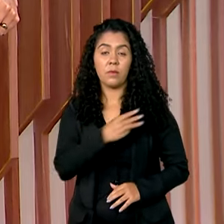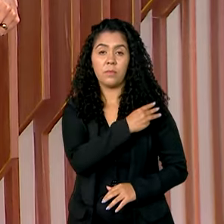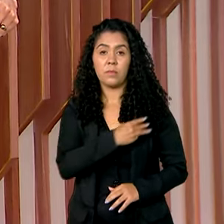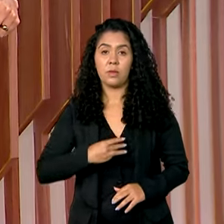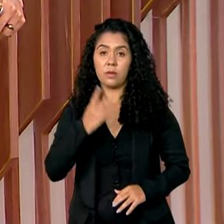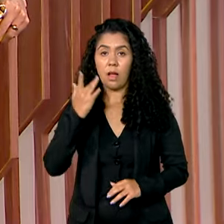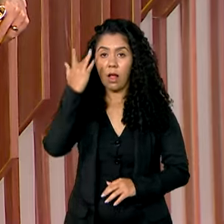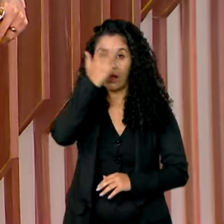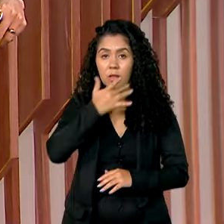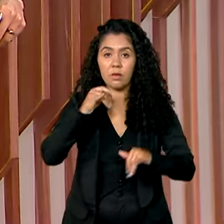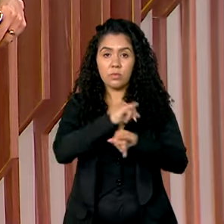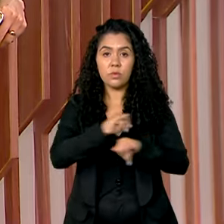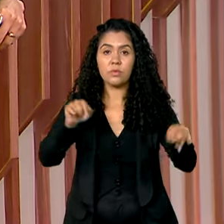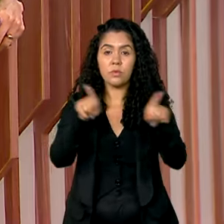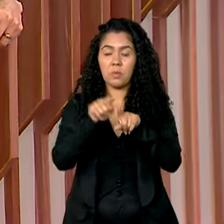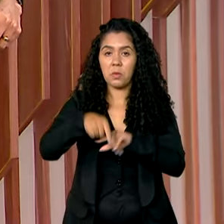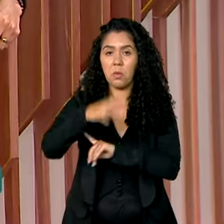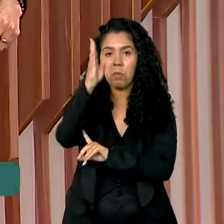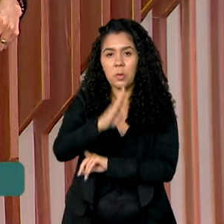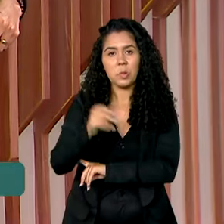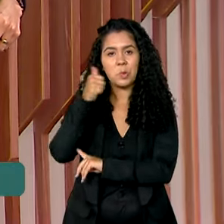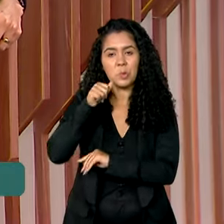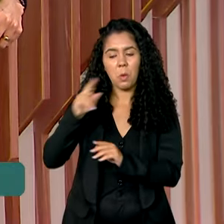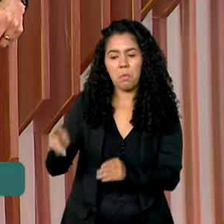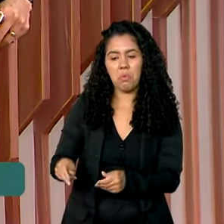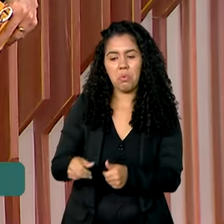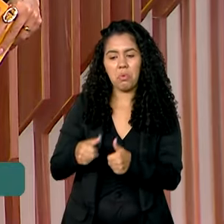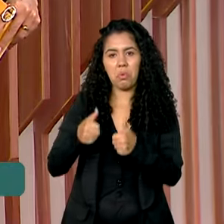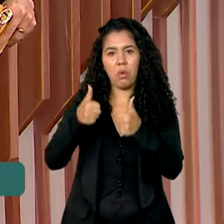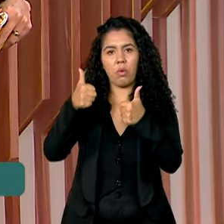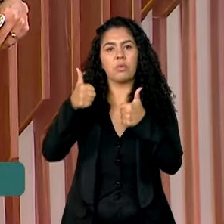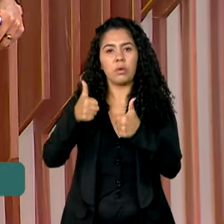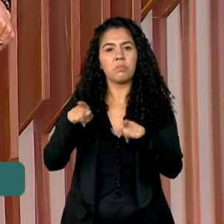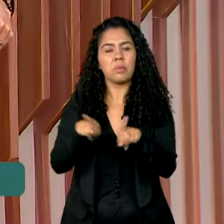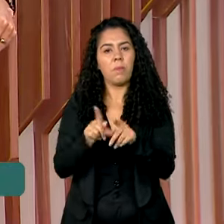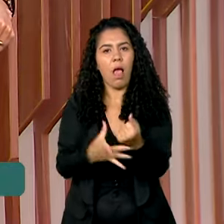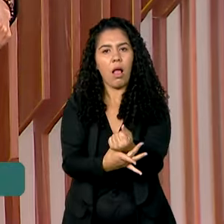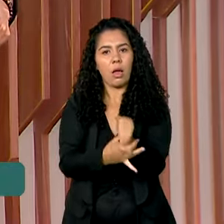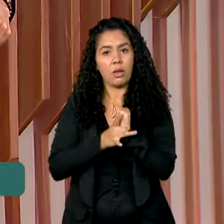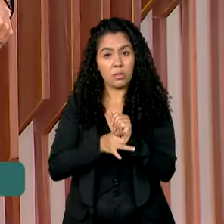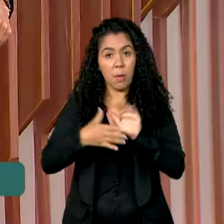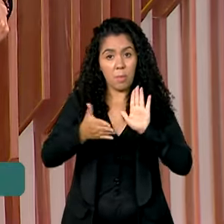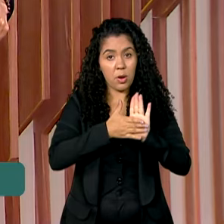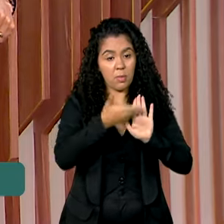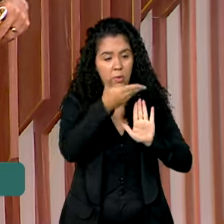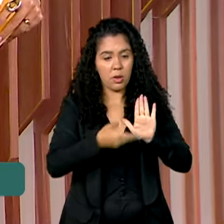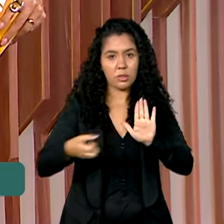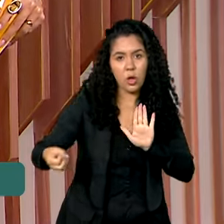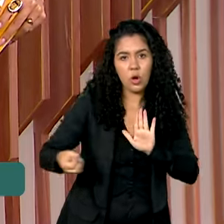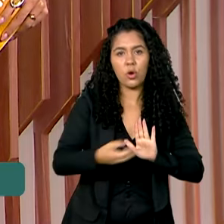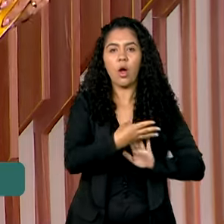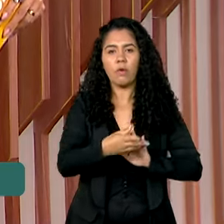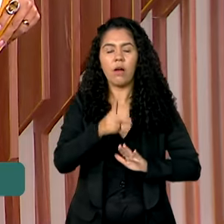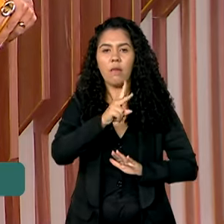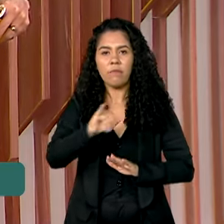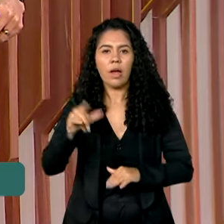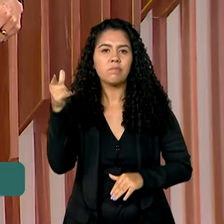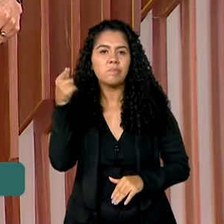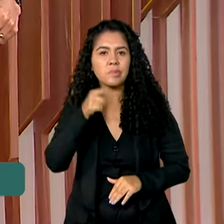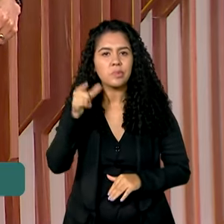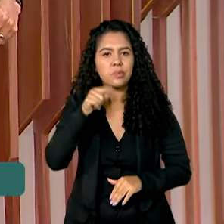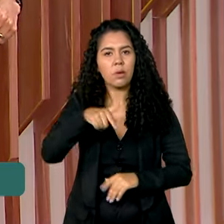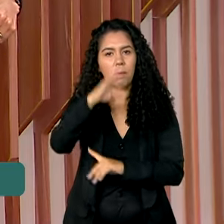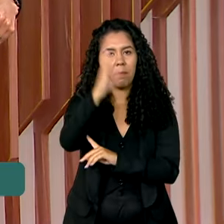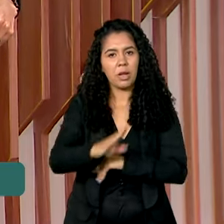lembrou também o quanto o Brasil melhorou nos últimos dois anos e garantiu que a nova proposta do governo vai permitir que o país